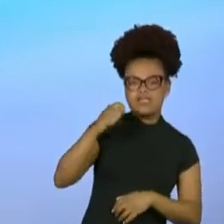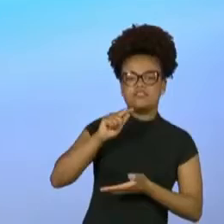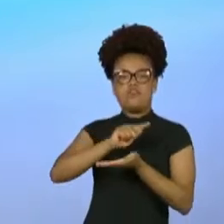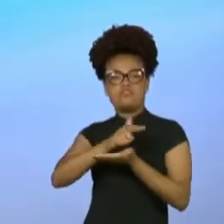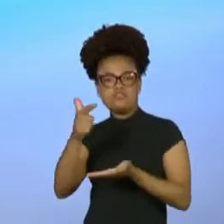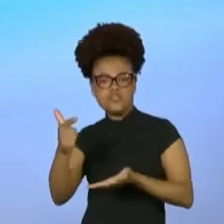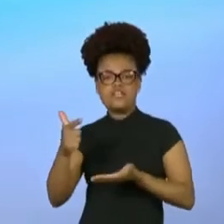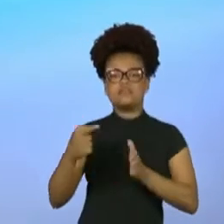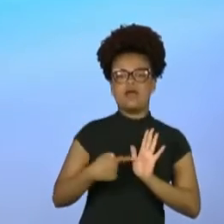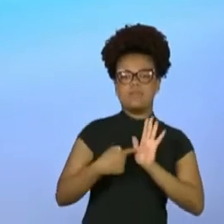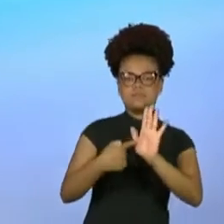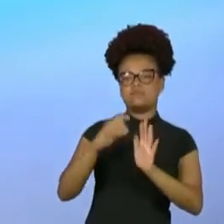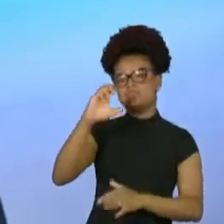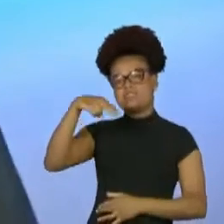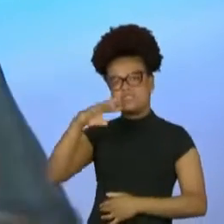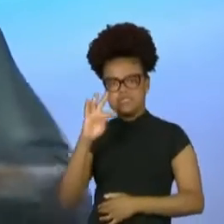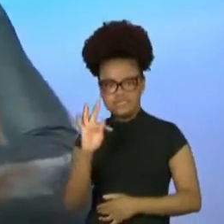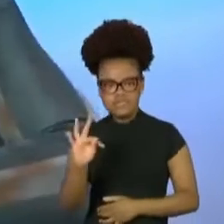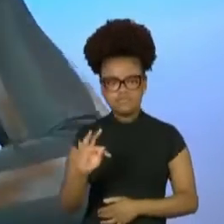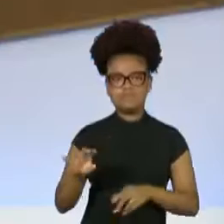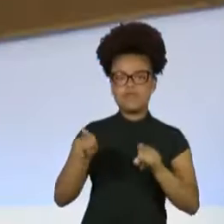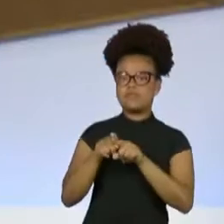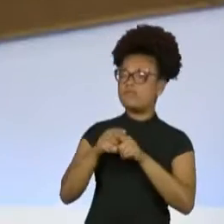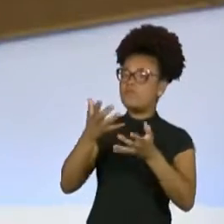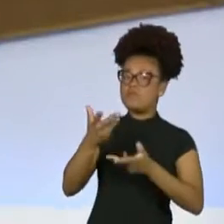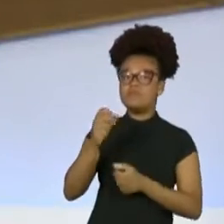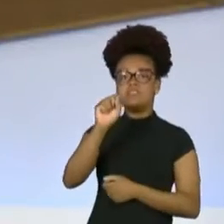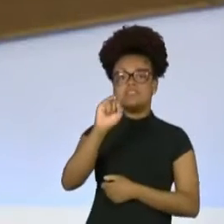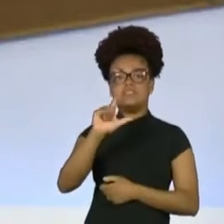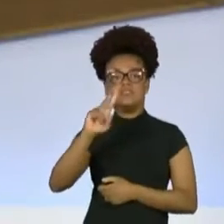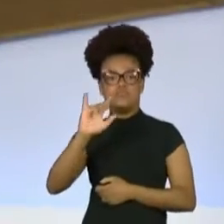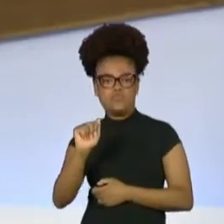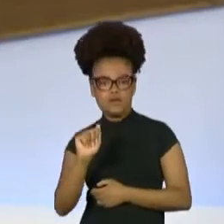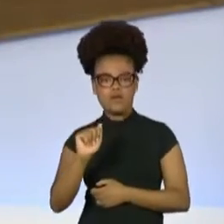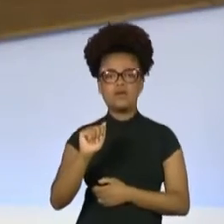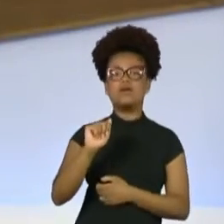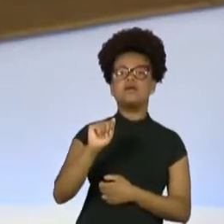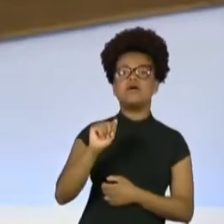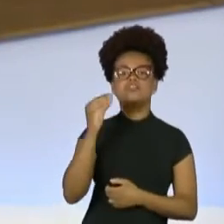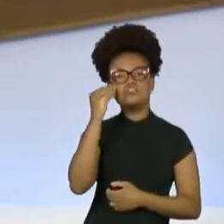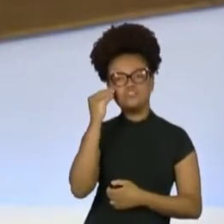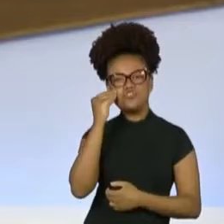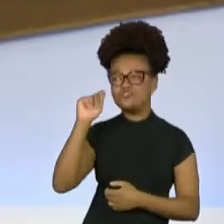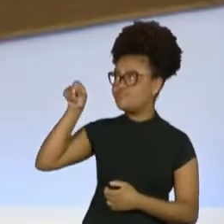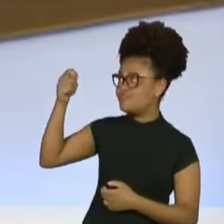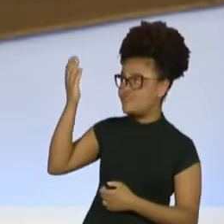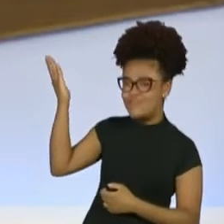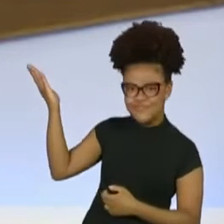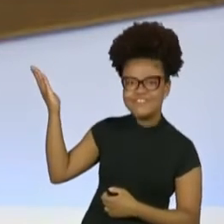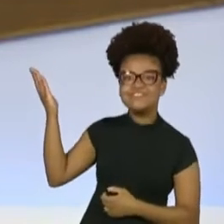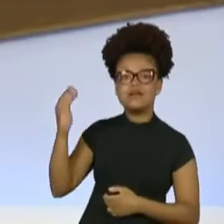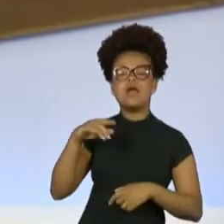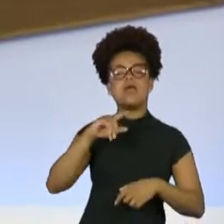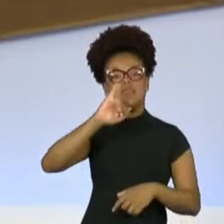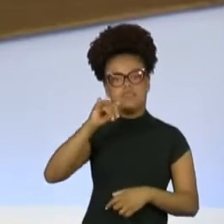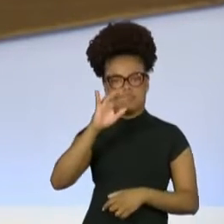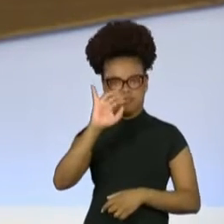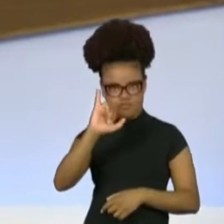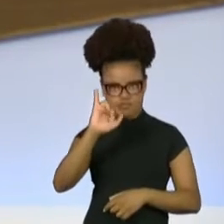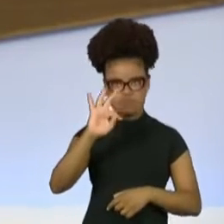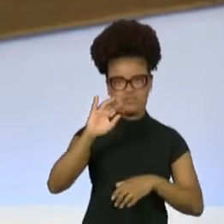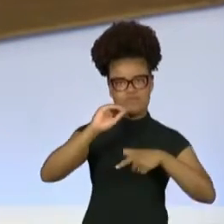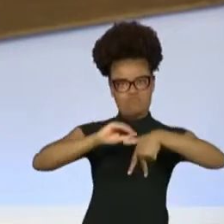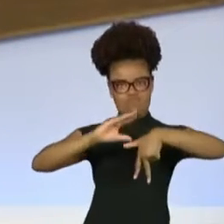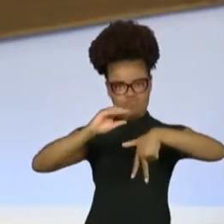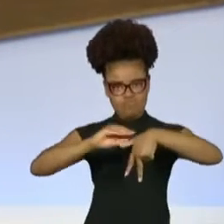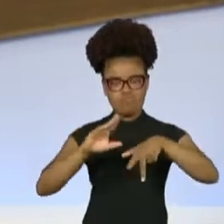do Super Bonita, do canal GNT. Joyce Ribeiro, apresentadora do Jornal da Tarde, aqui da TV Cultura, e autora de Chica